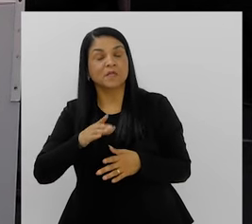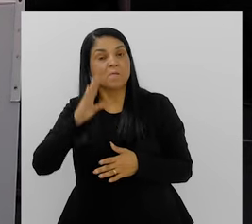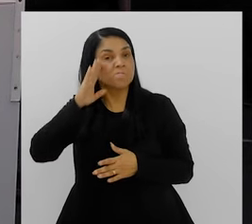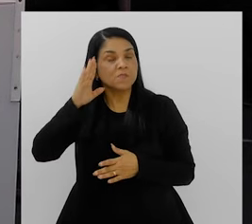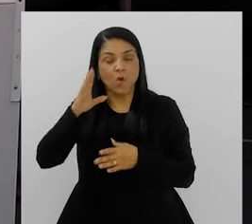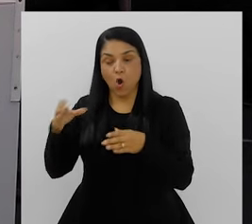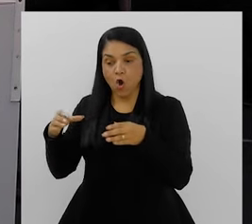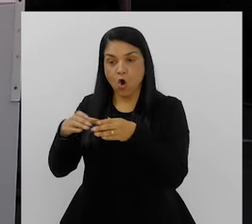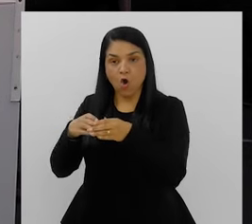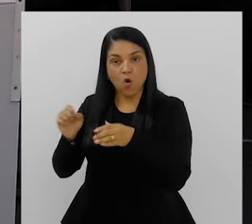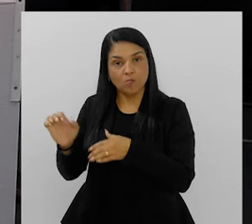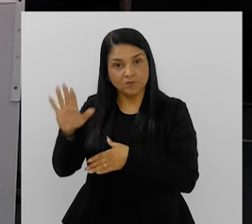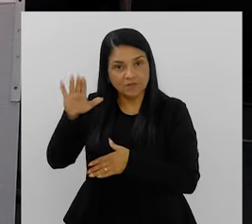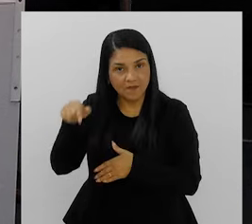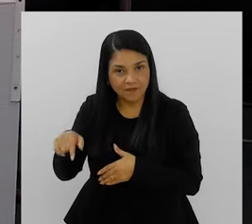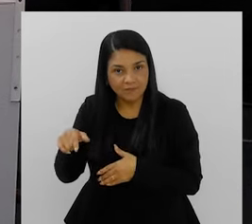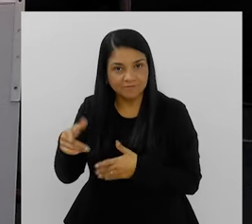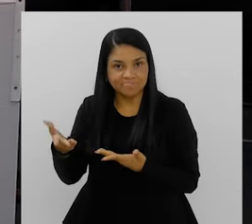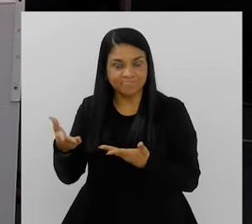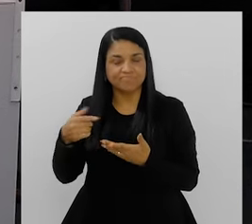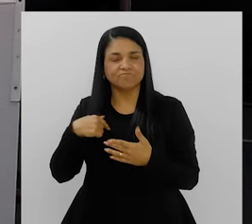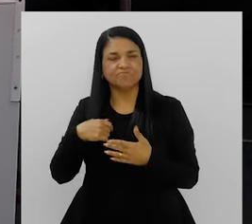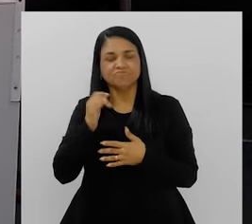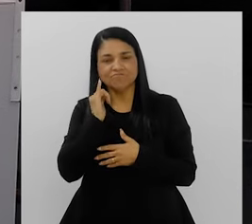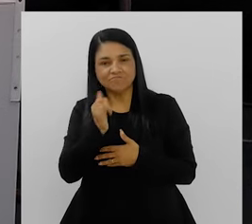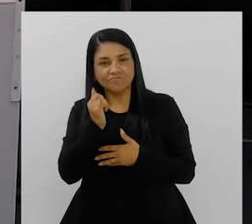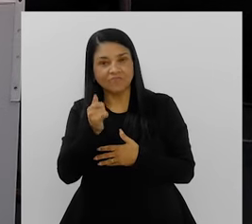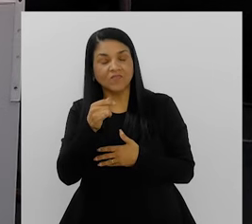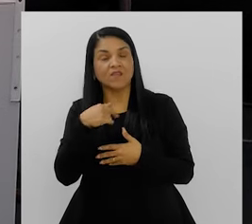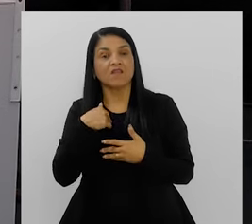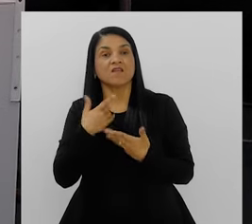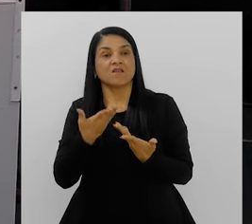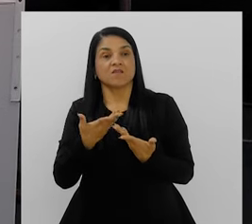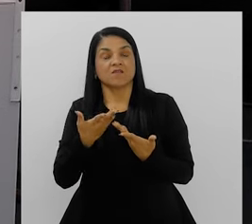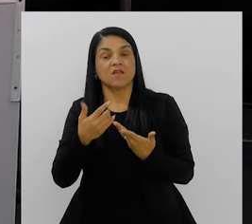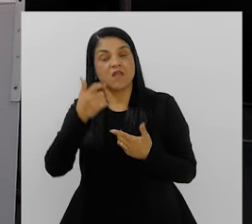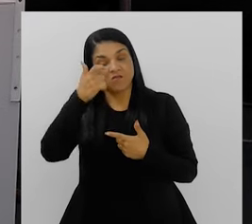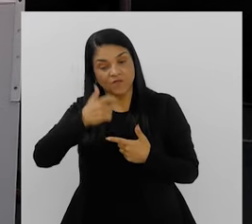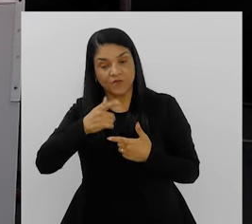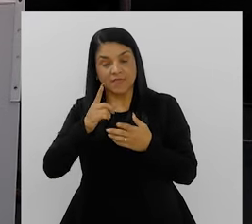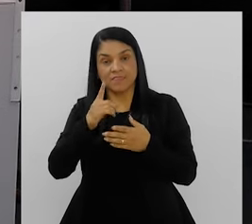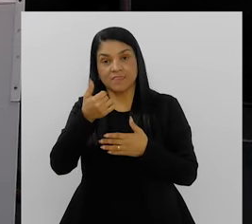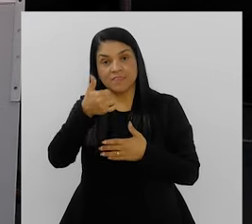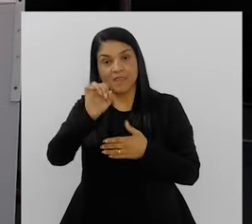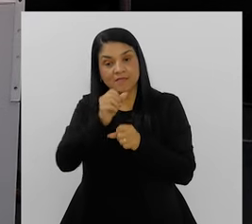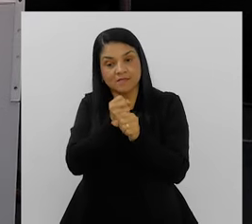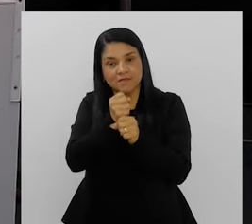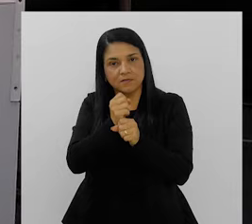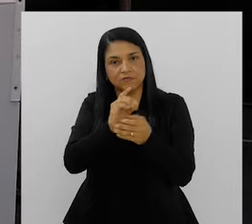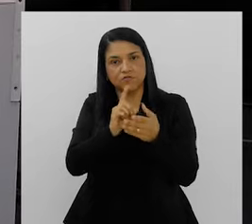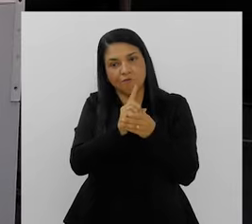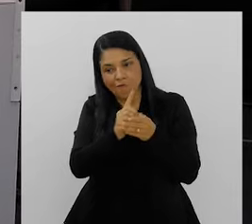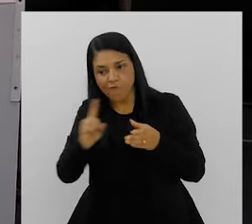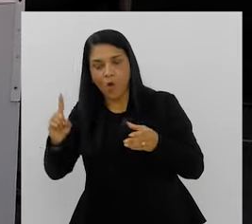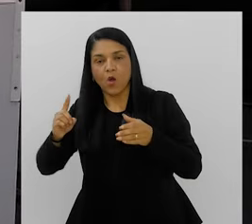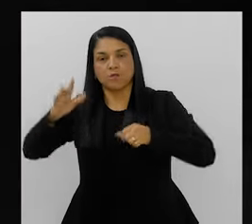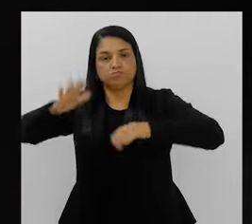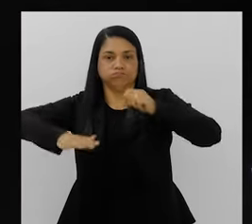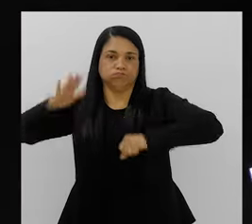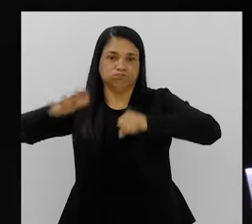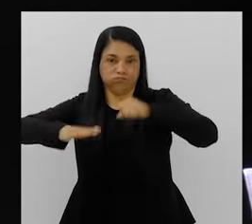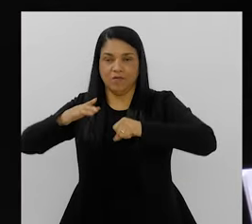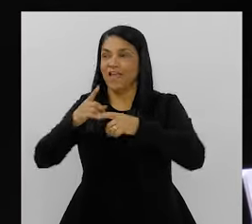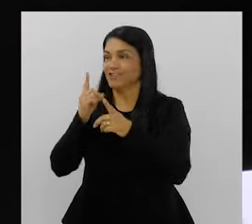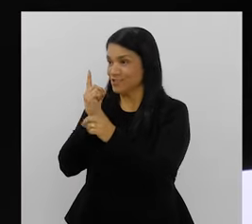comunidades. E aí, como eu conto, né? Eu fico dez anos fora do Salgueiro, desfilando em outras escolas. Inclusive, a gente se